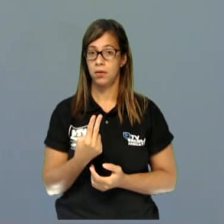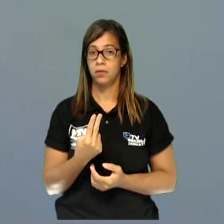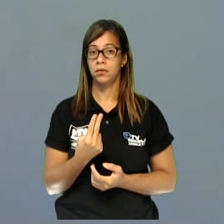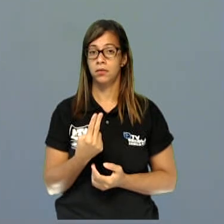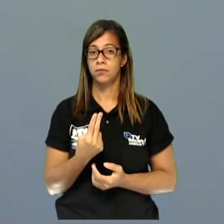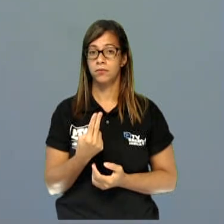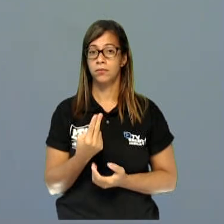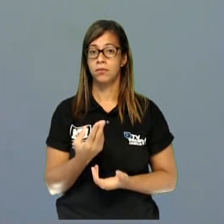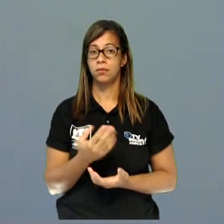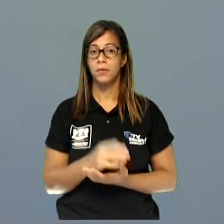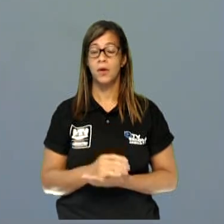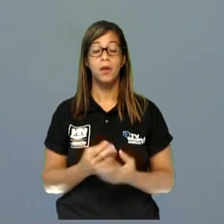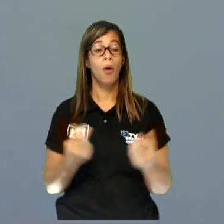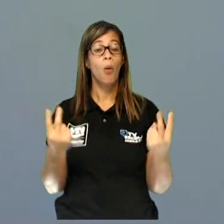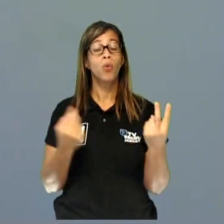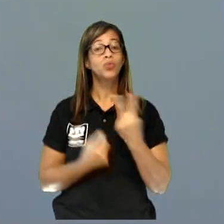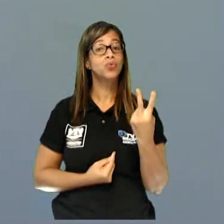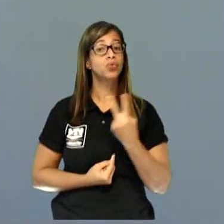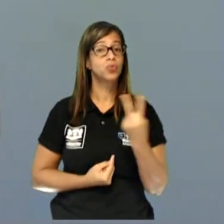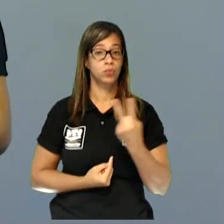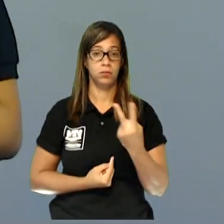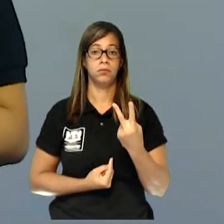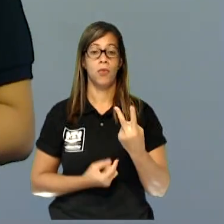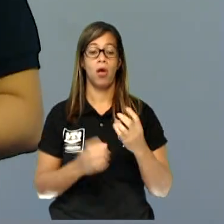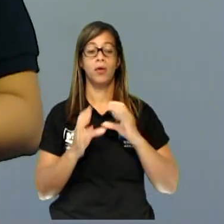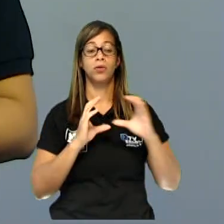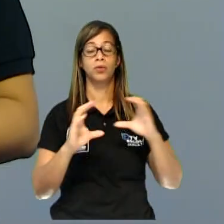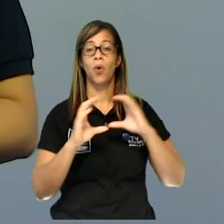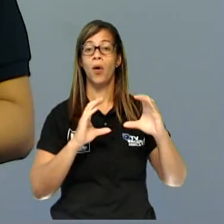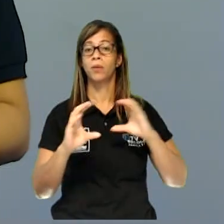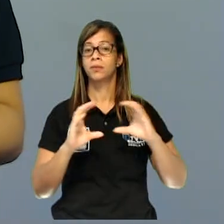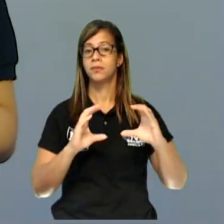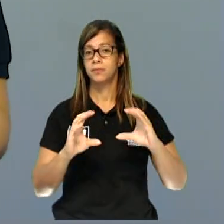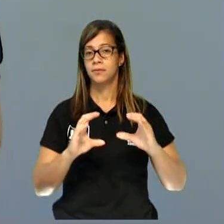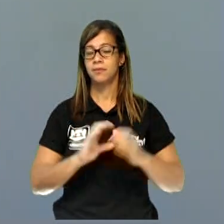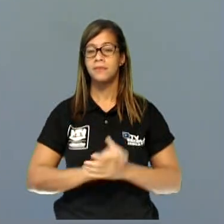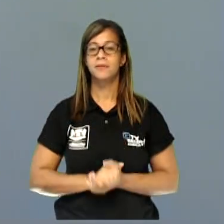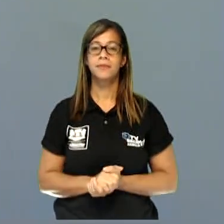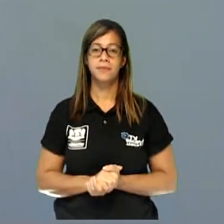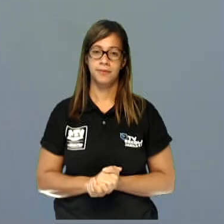de sentido e então eles começam a se comunicar. É muito interessante.